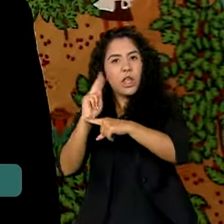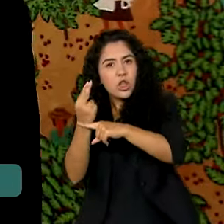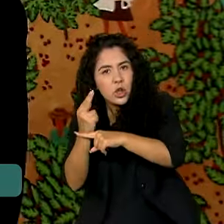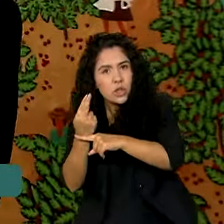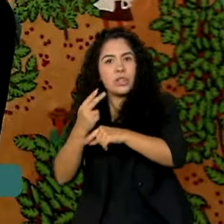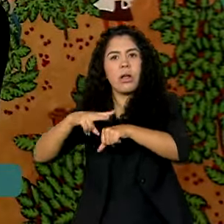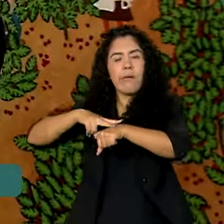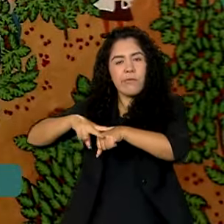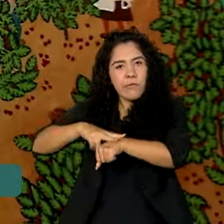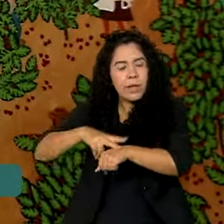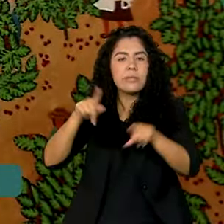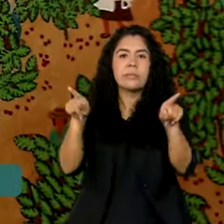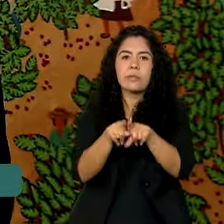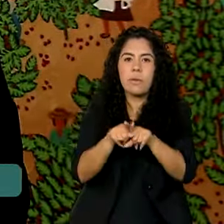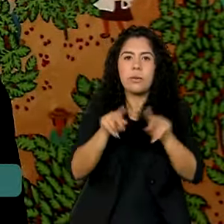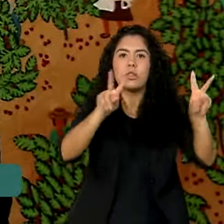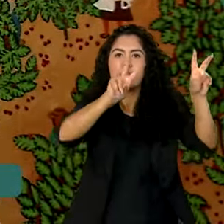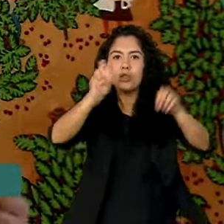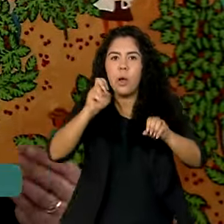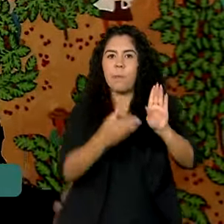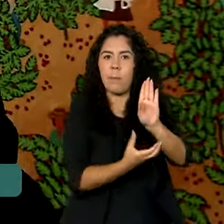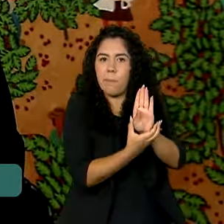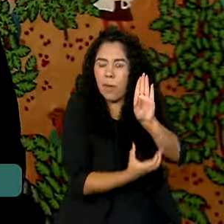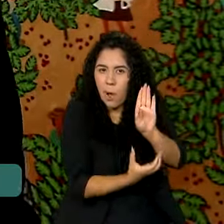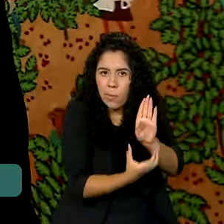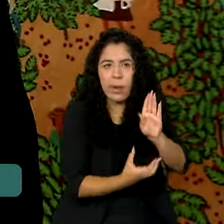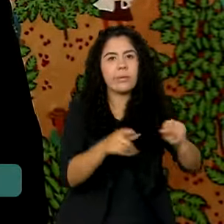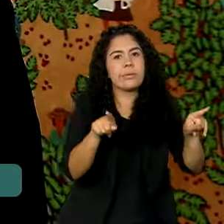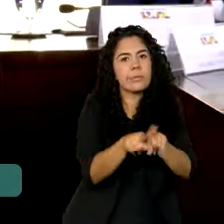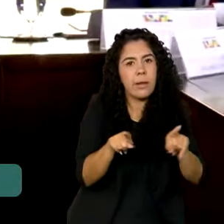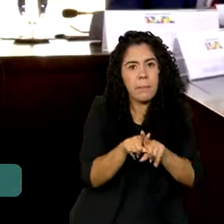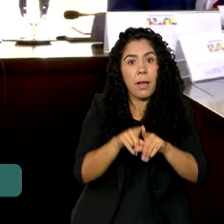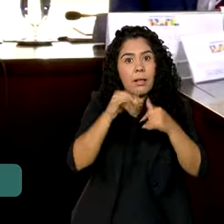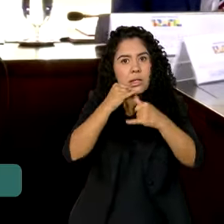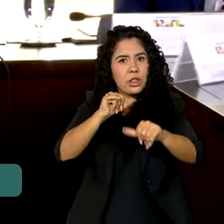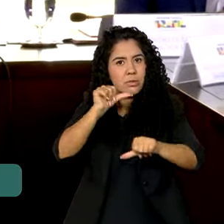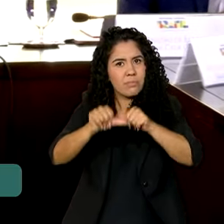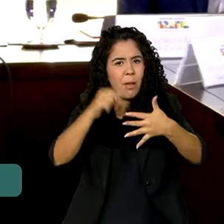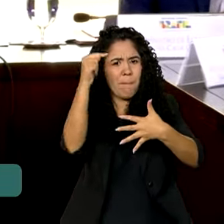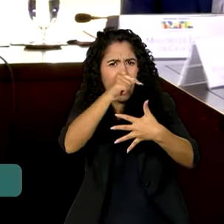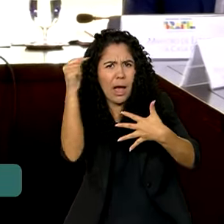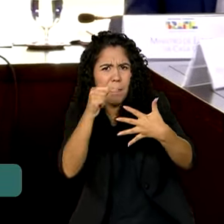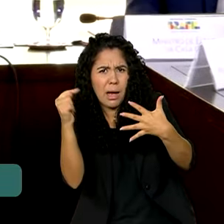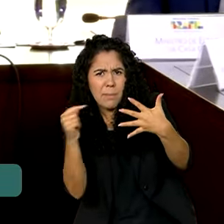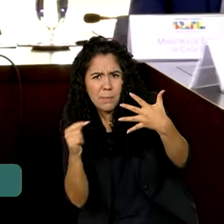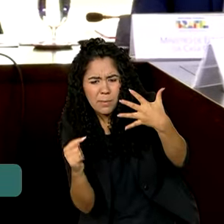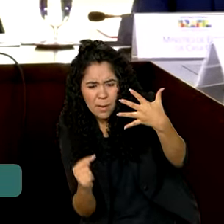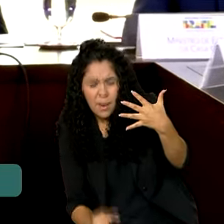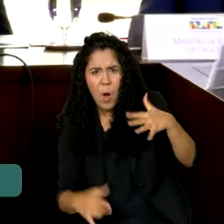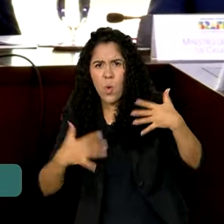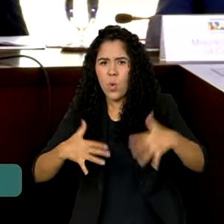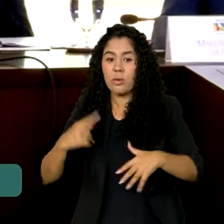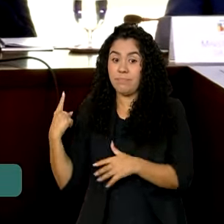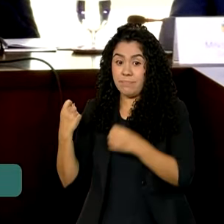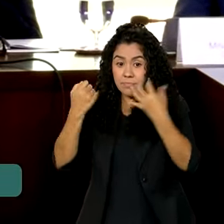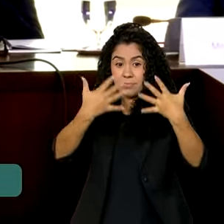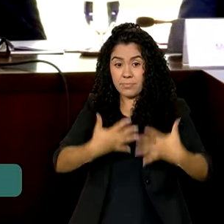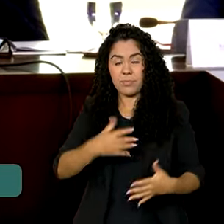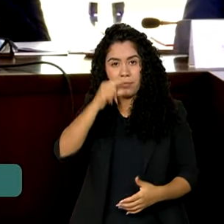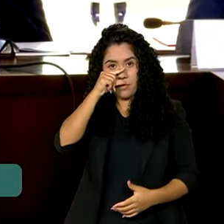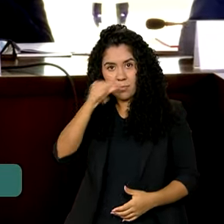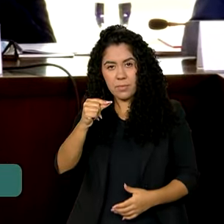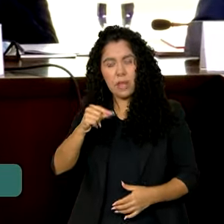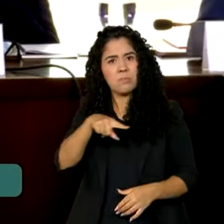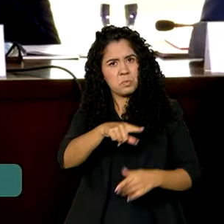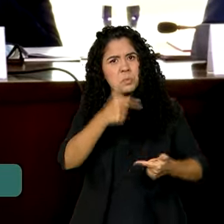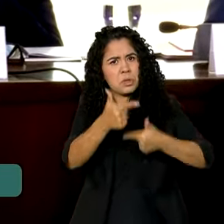verde, as energias de biomassa, as energias renováveis. É um trabalho muito bem feito e de repercussão